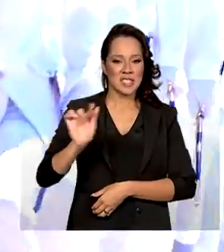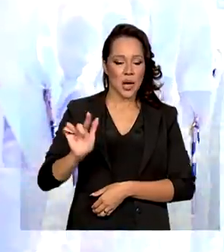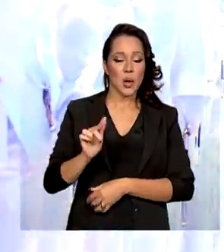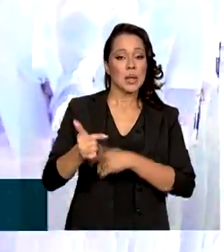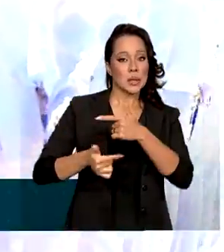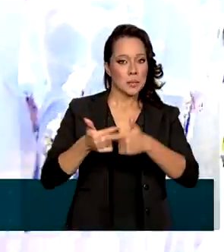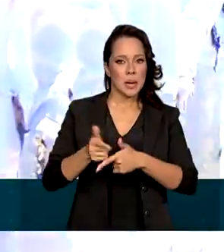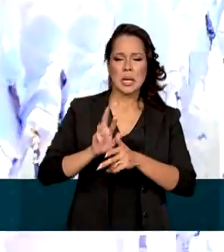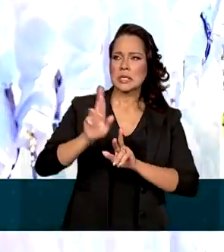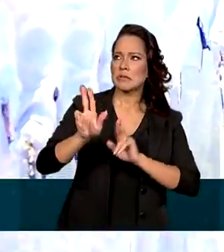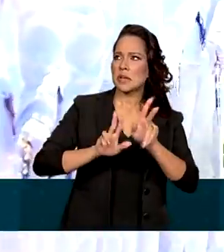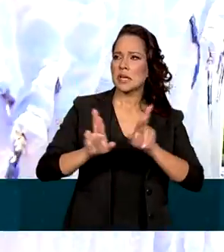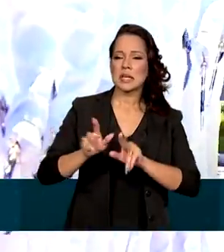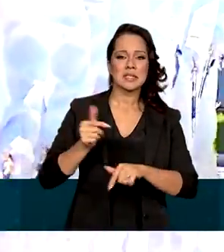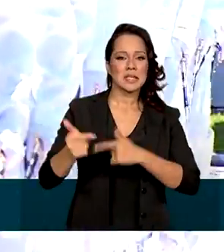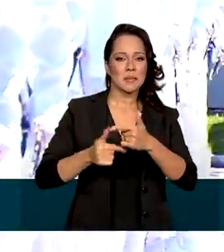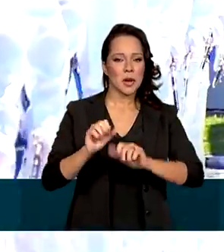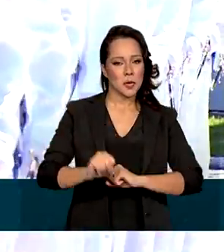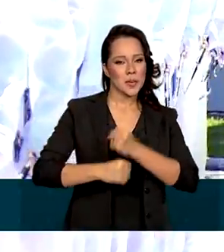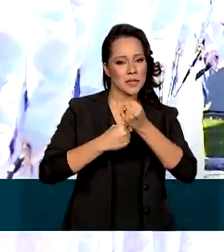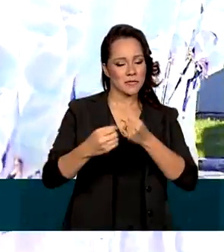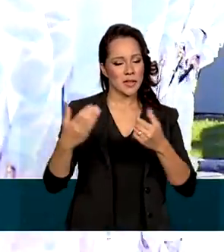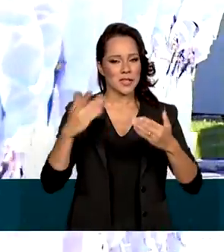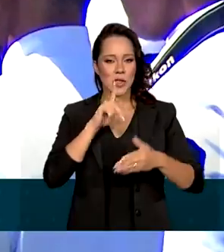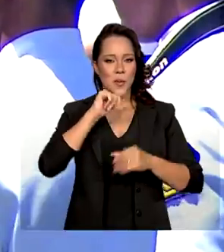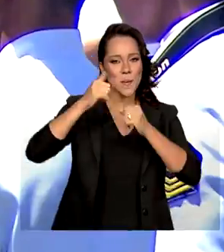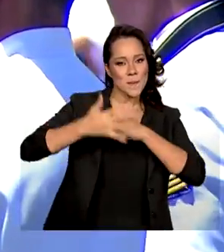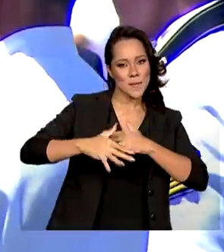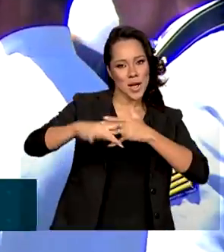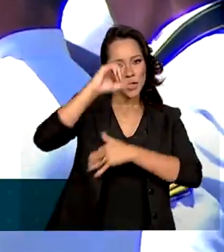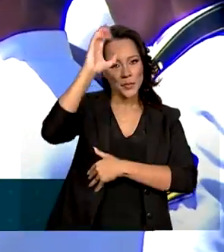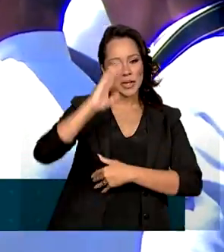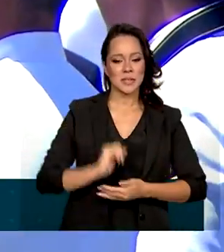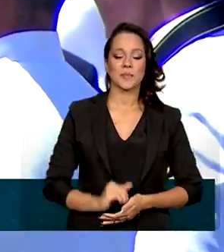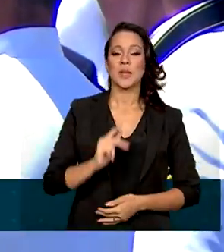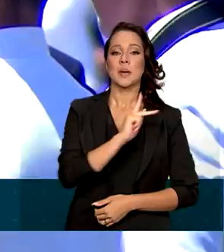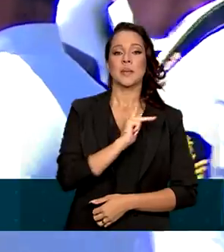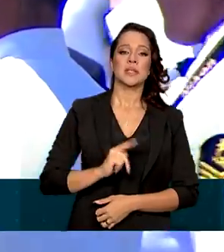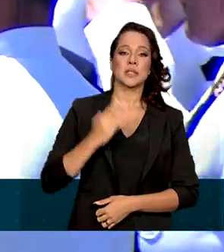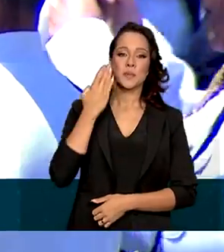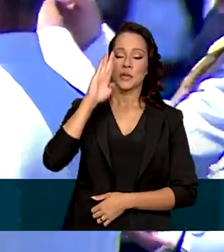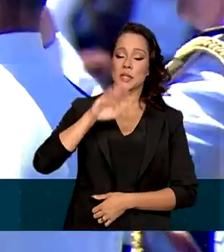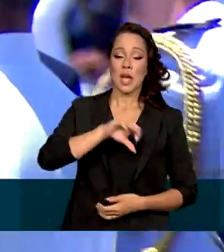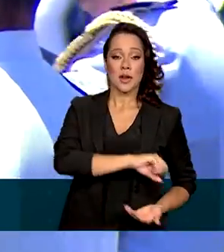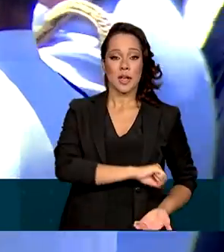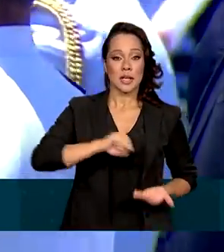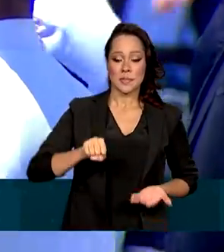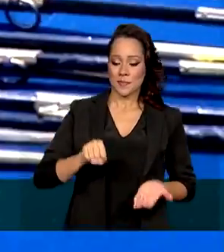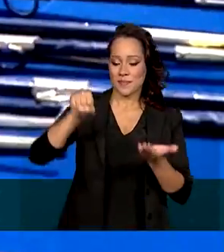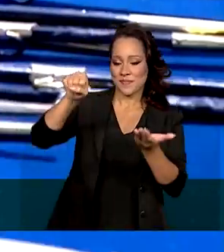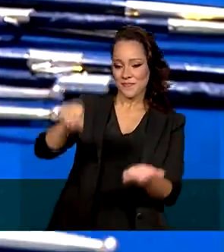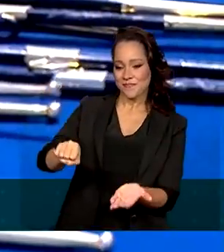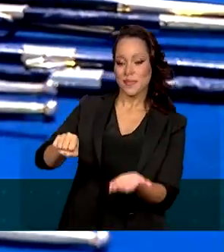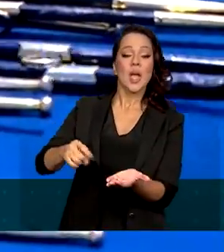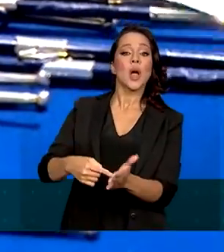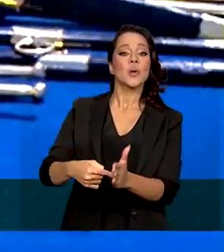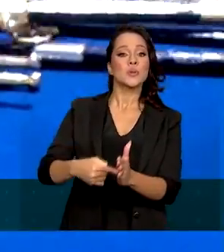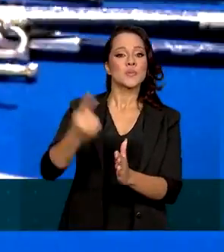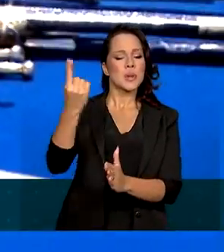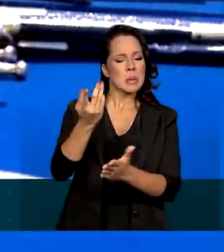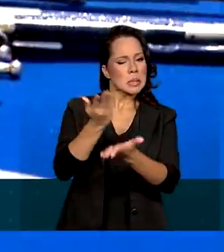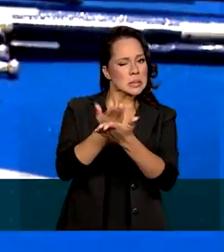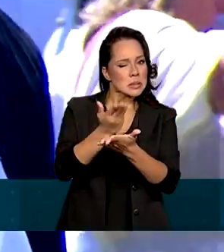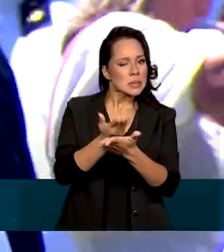atuando em diversas missões, como a defesa marítima do país. O presidente Jair Bolsonaro entregou a espada da marinha aos primeiros